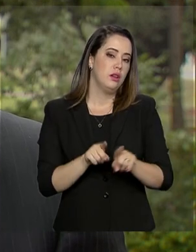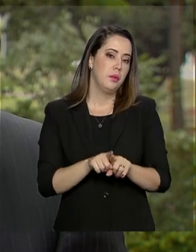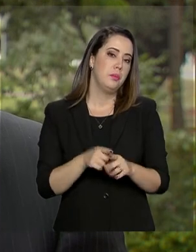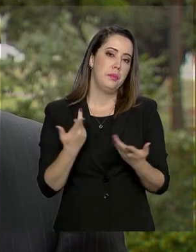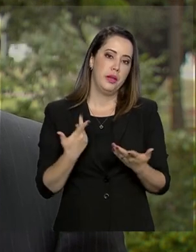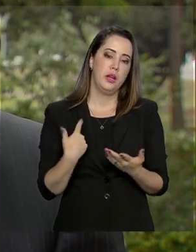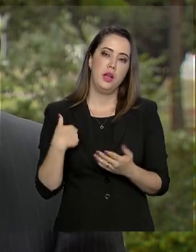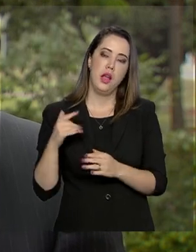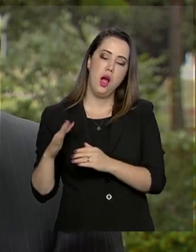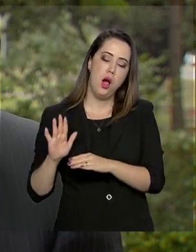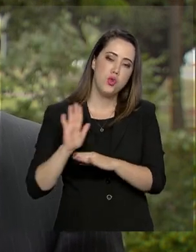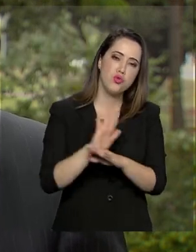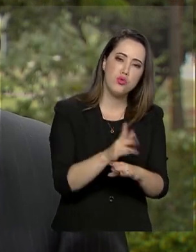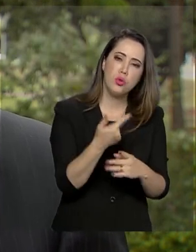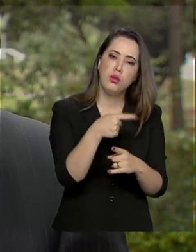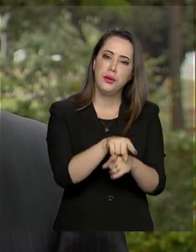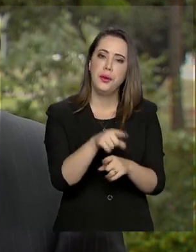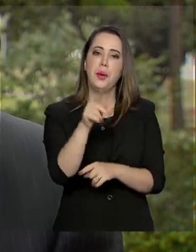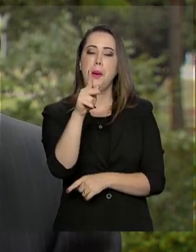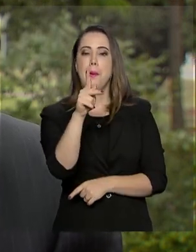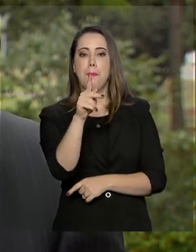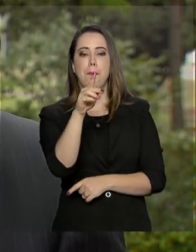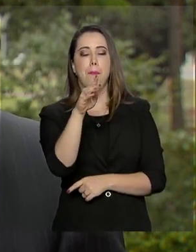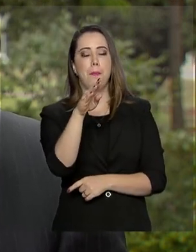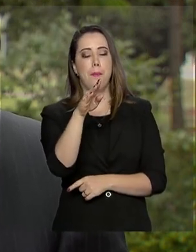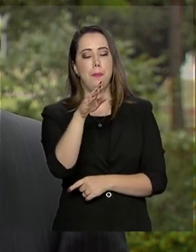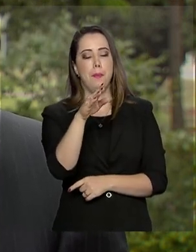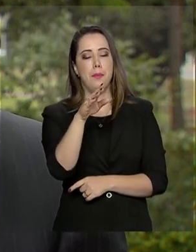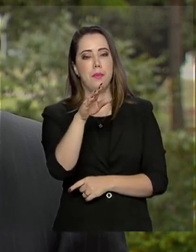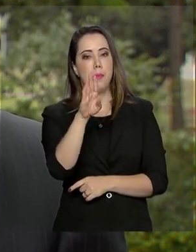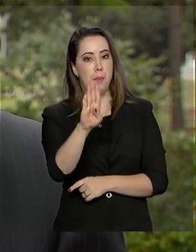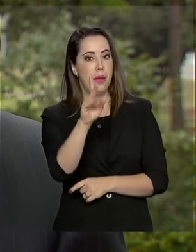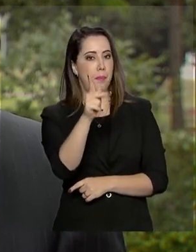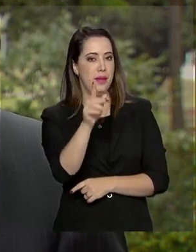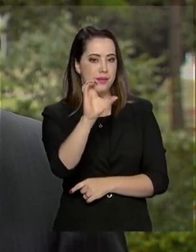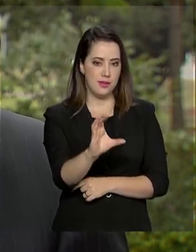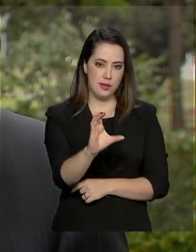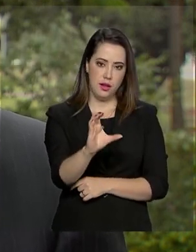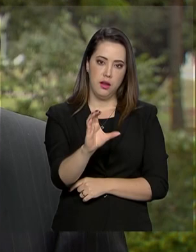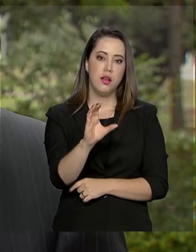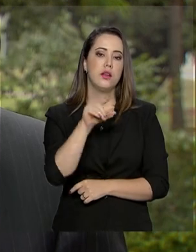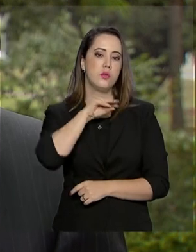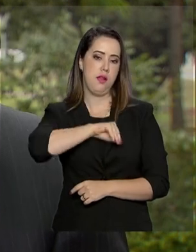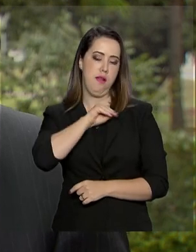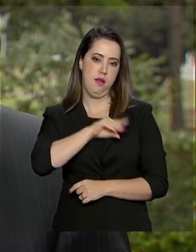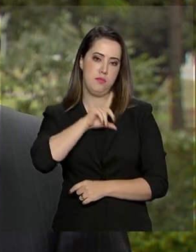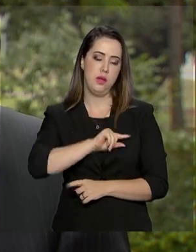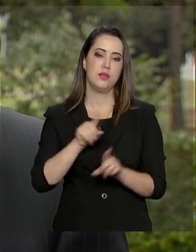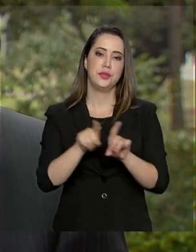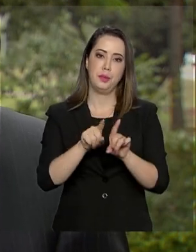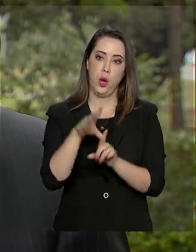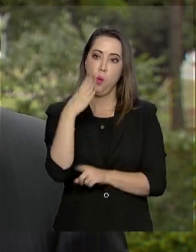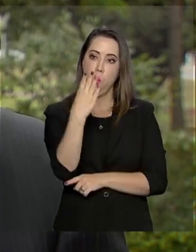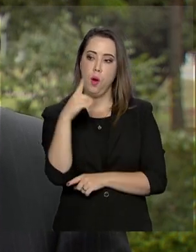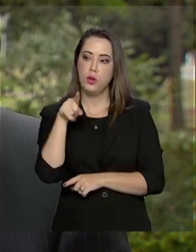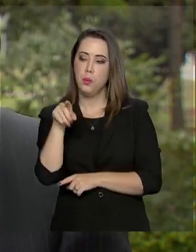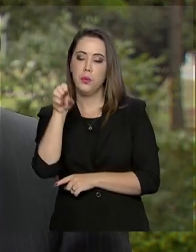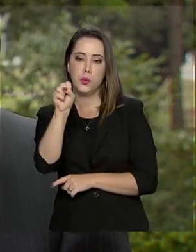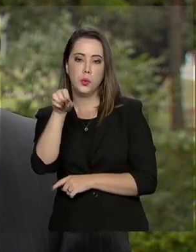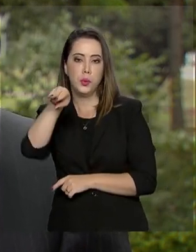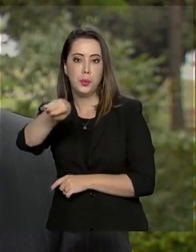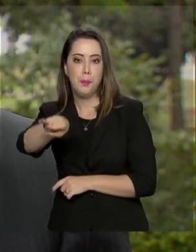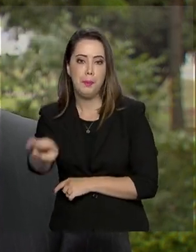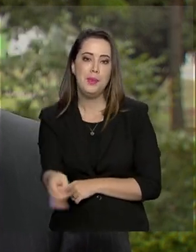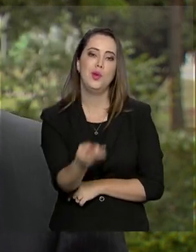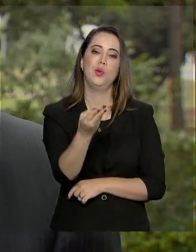alguns benefícios, como benefício de prestação continuada, tem por base o salário mínimo, só isso, mais 4,8 milhões